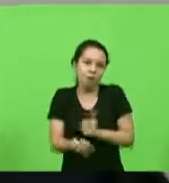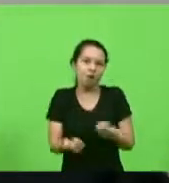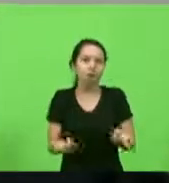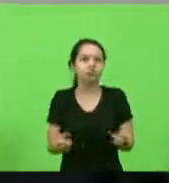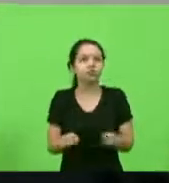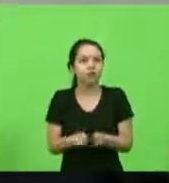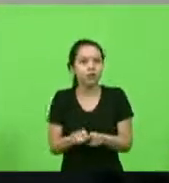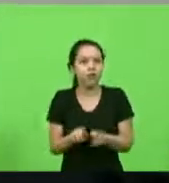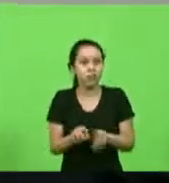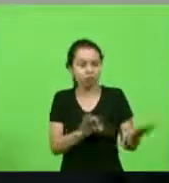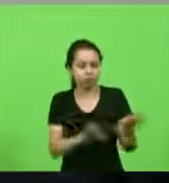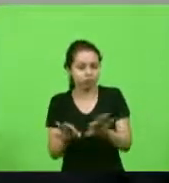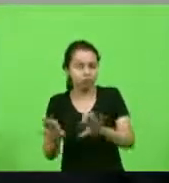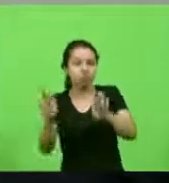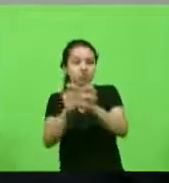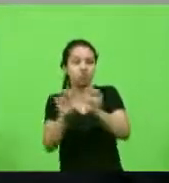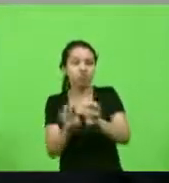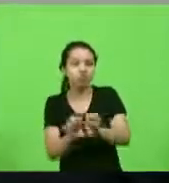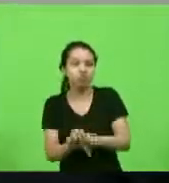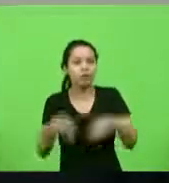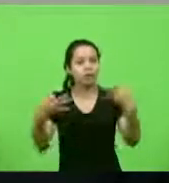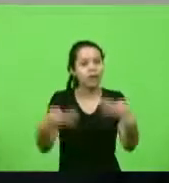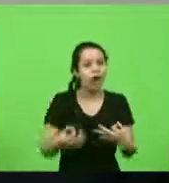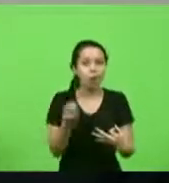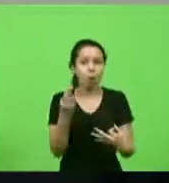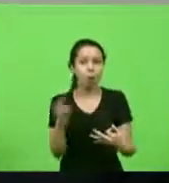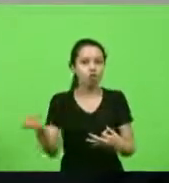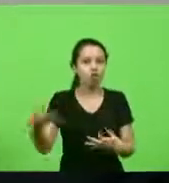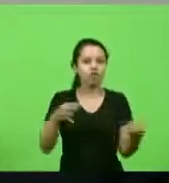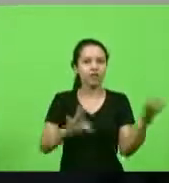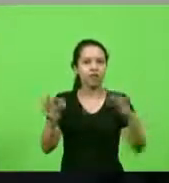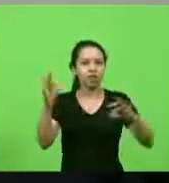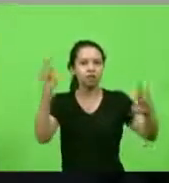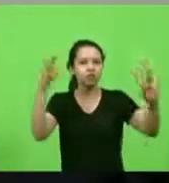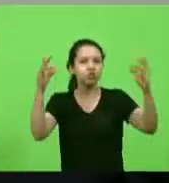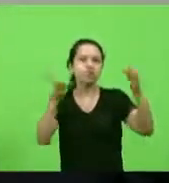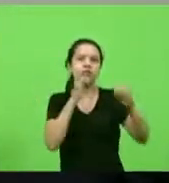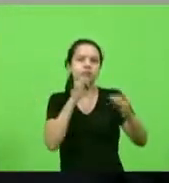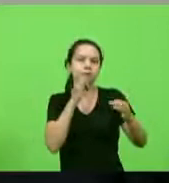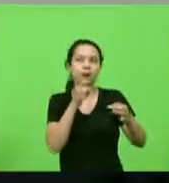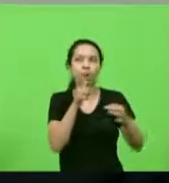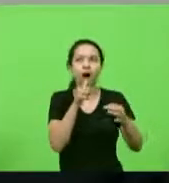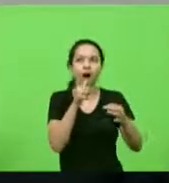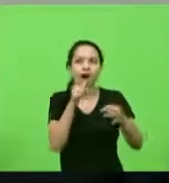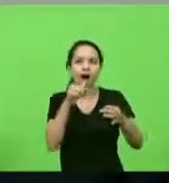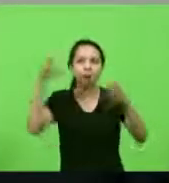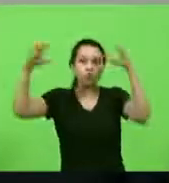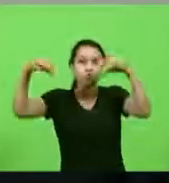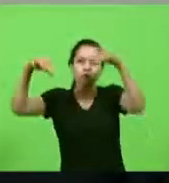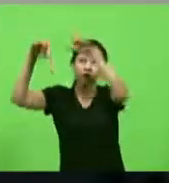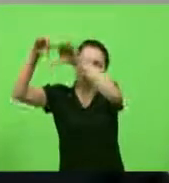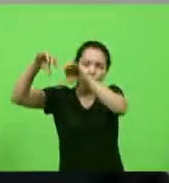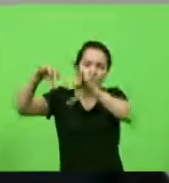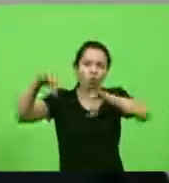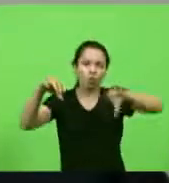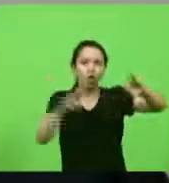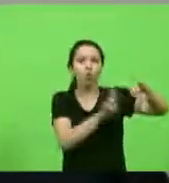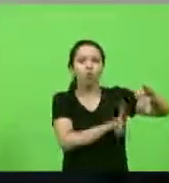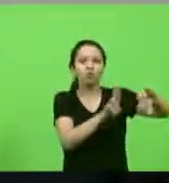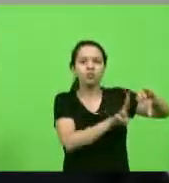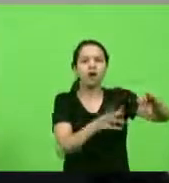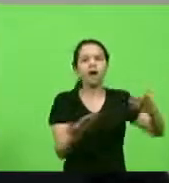estrutura adequada ou novas tecnologias como captação de água fluvial então é projeto que é